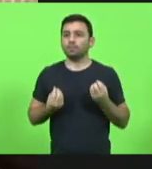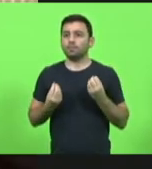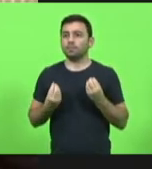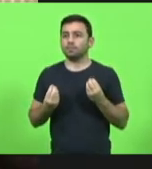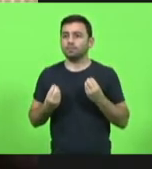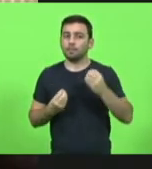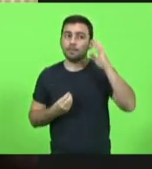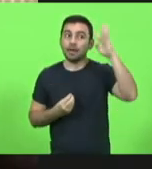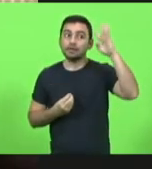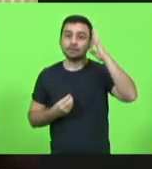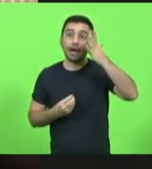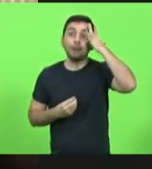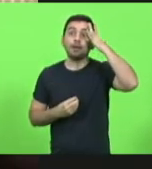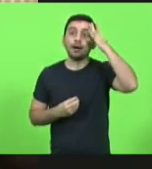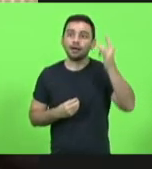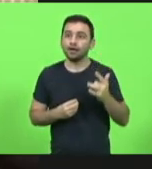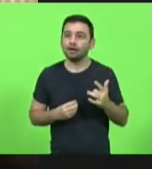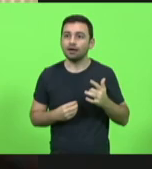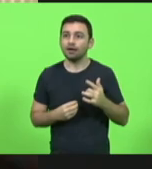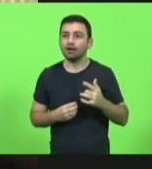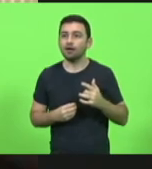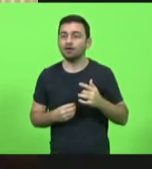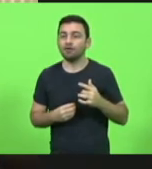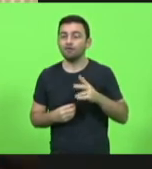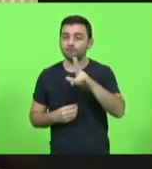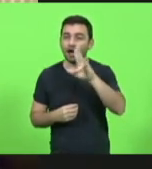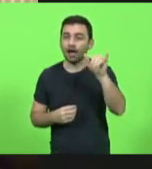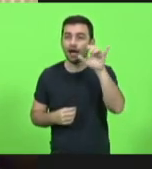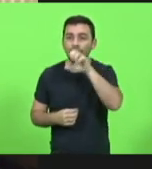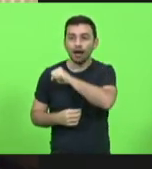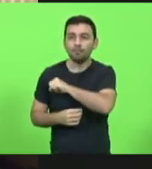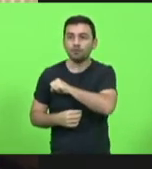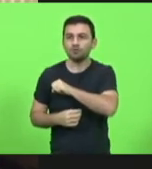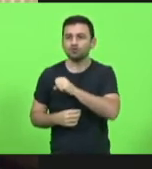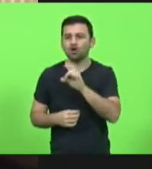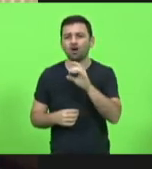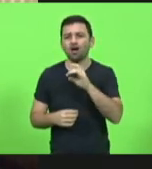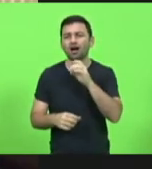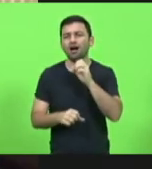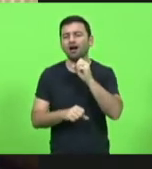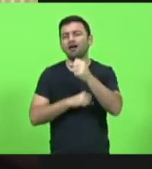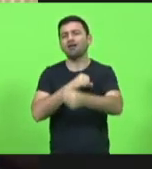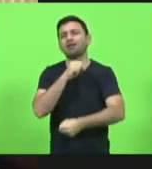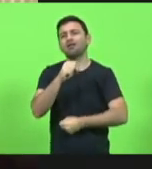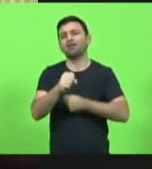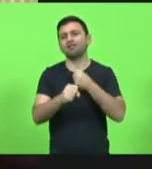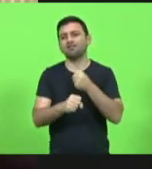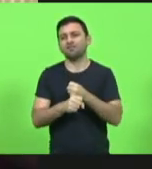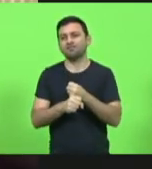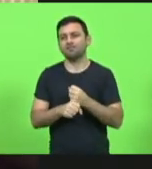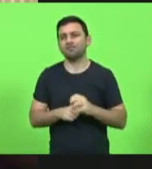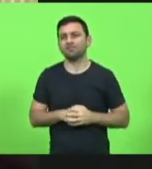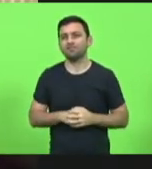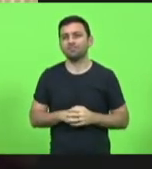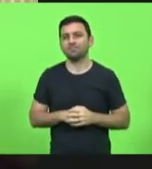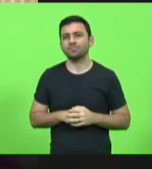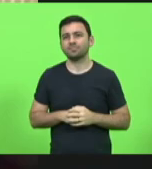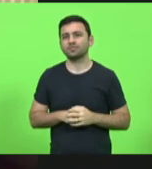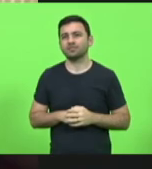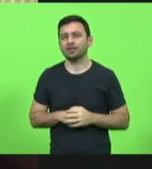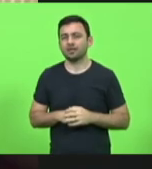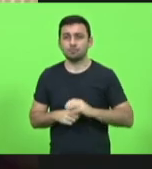pensam que é amanhã, na próxima folha que vai entrar, e não é só para o próximo ano. E essas expectativas e essa